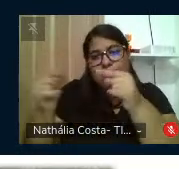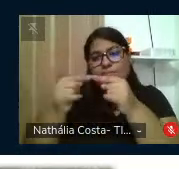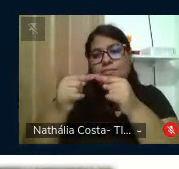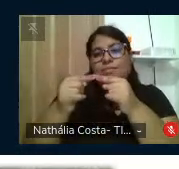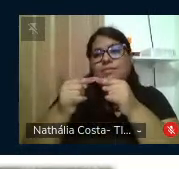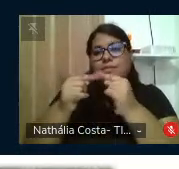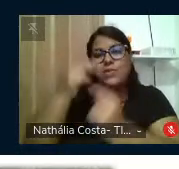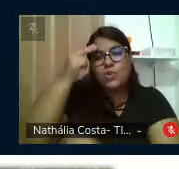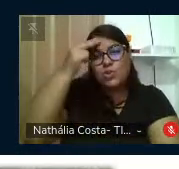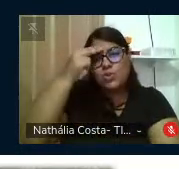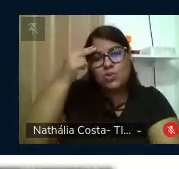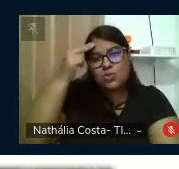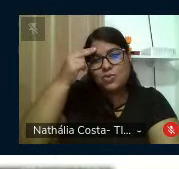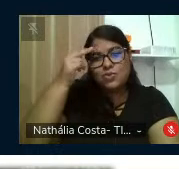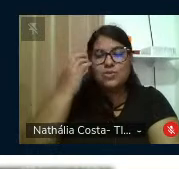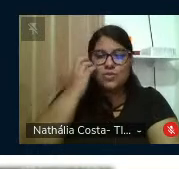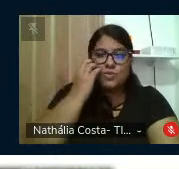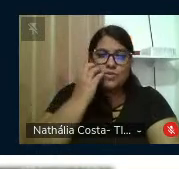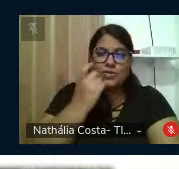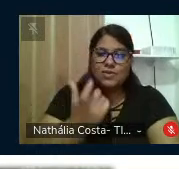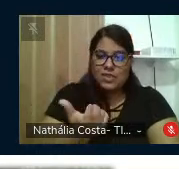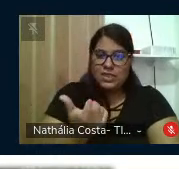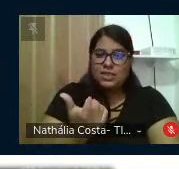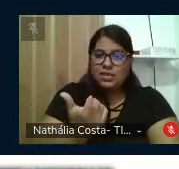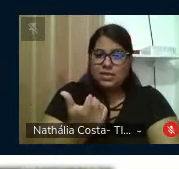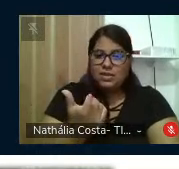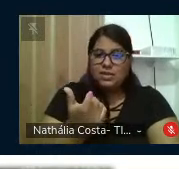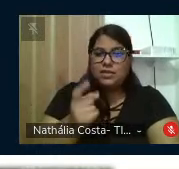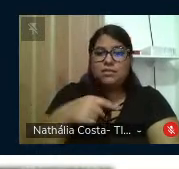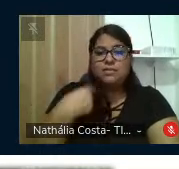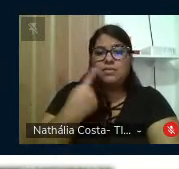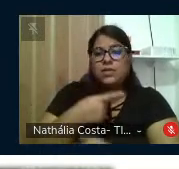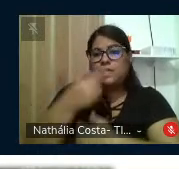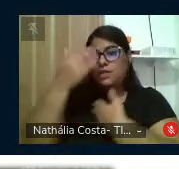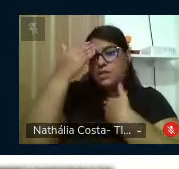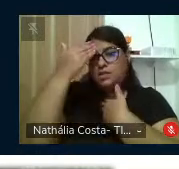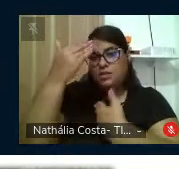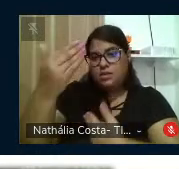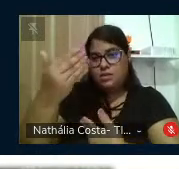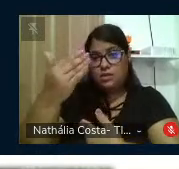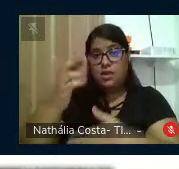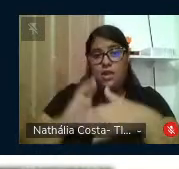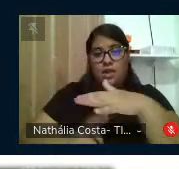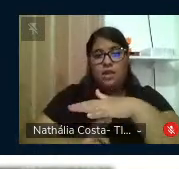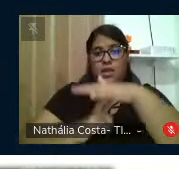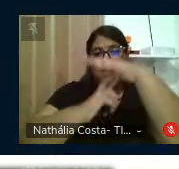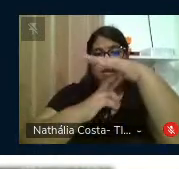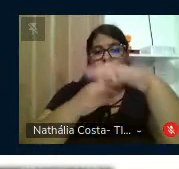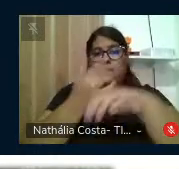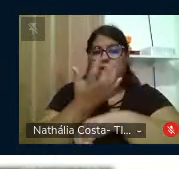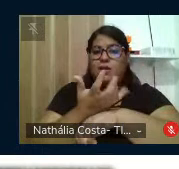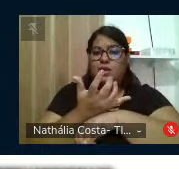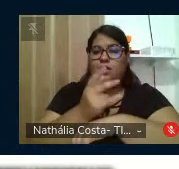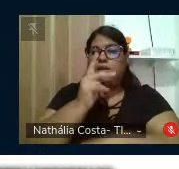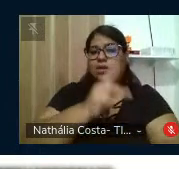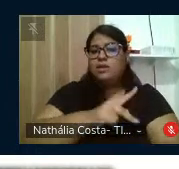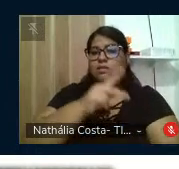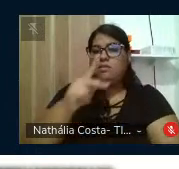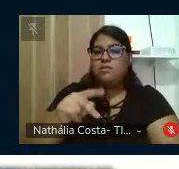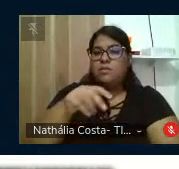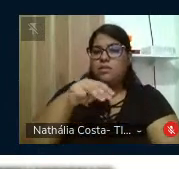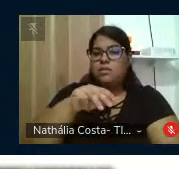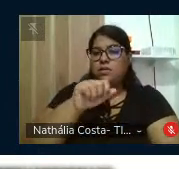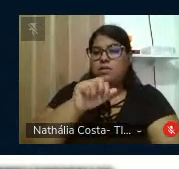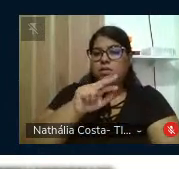as utopias freirianas. Agradecimentos ao reitor da UFRPE, professor Marcelo